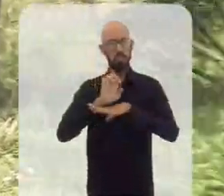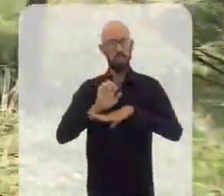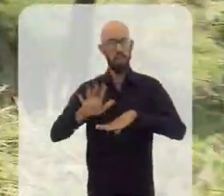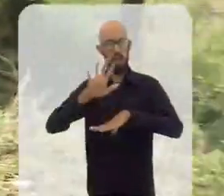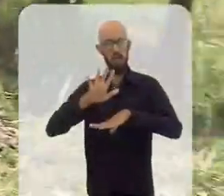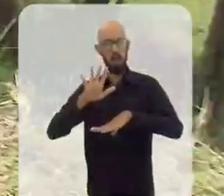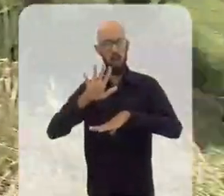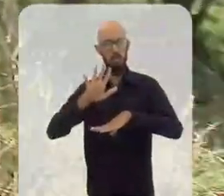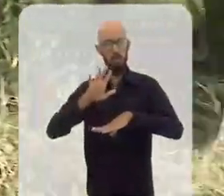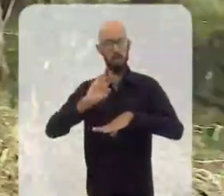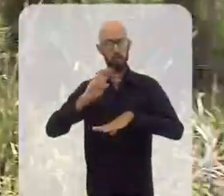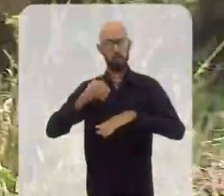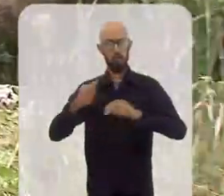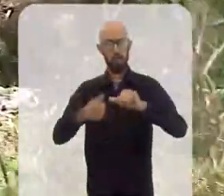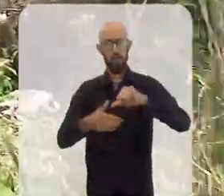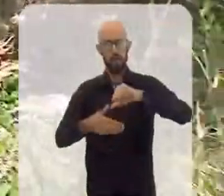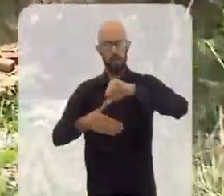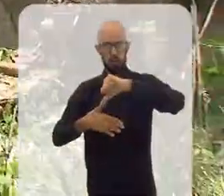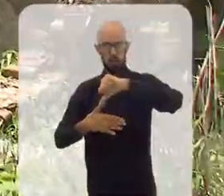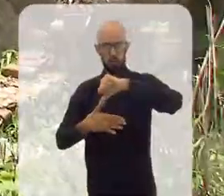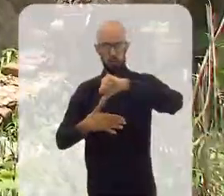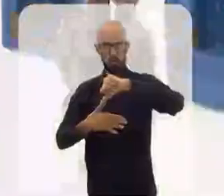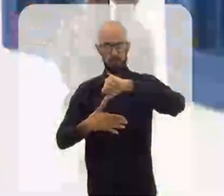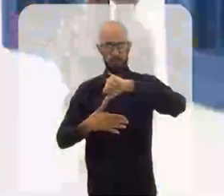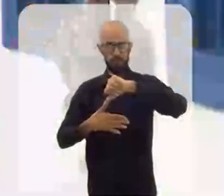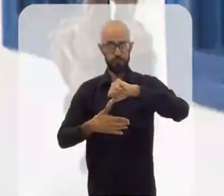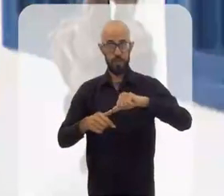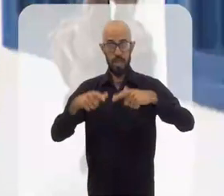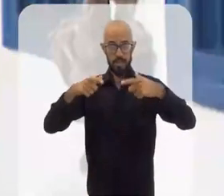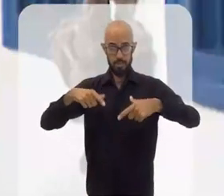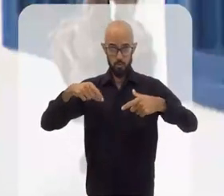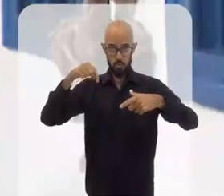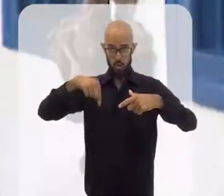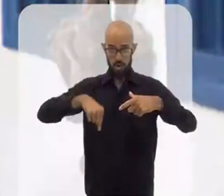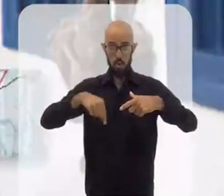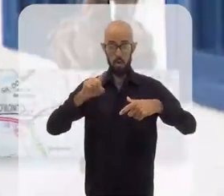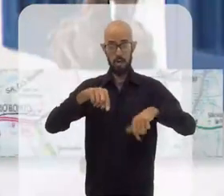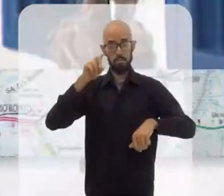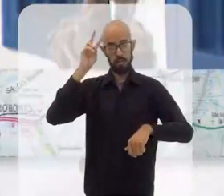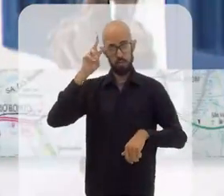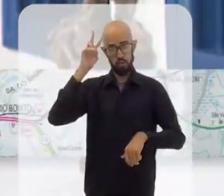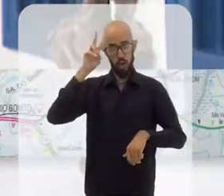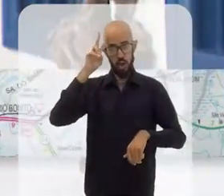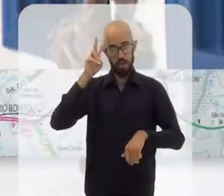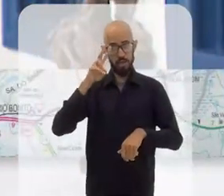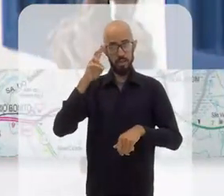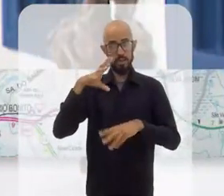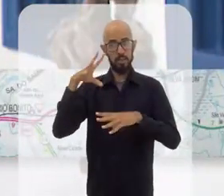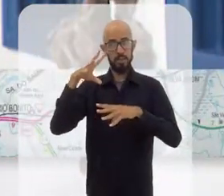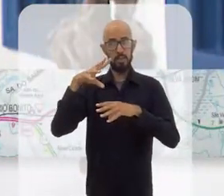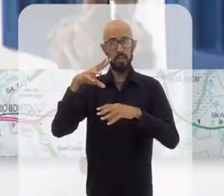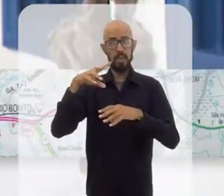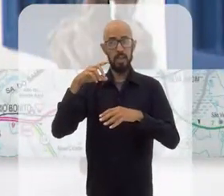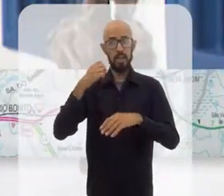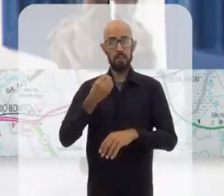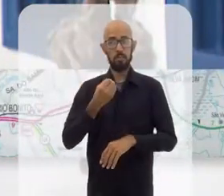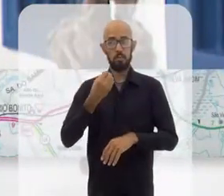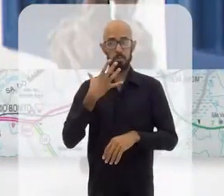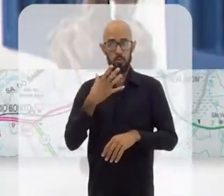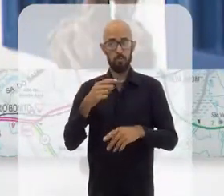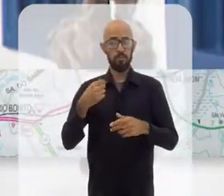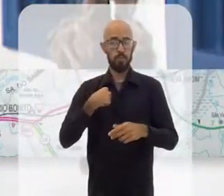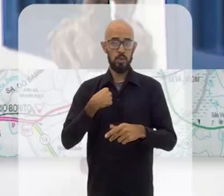para Estados Unidos, Europa e toda a América do Sul. O fato dela ser histórica agrega muito e